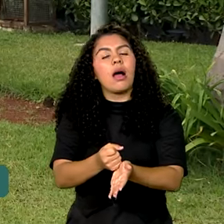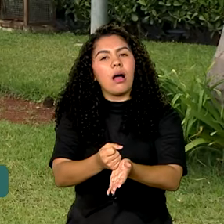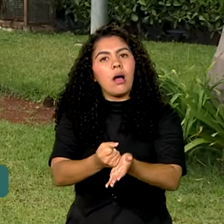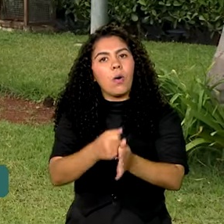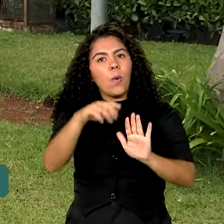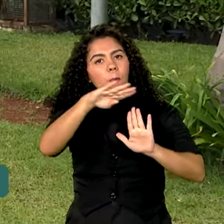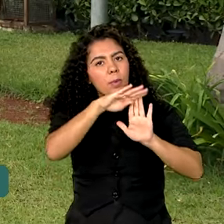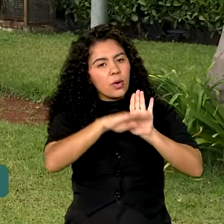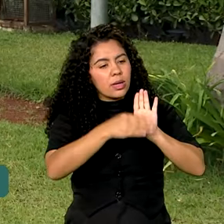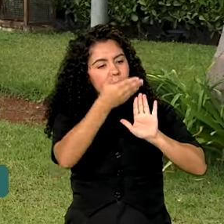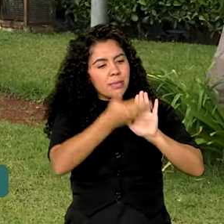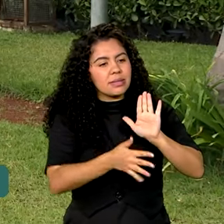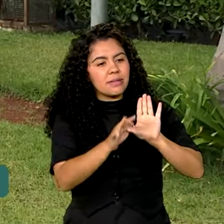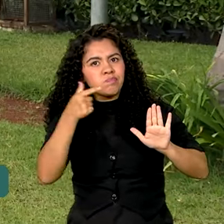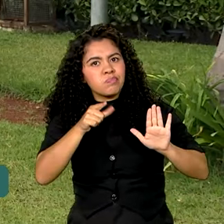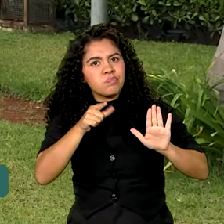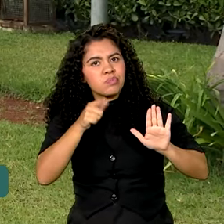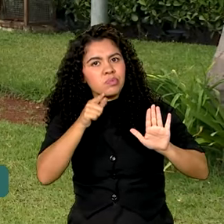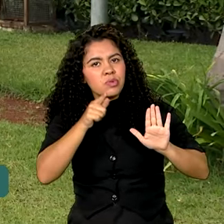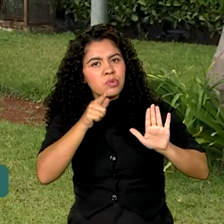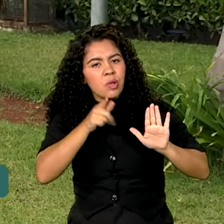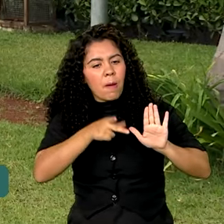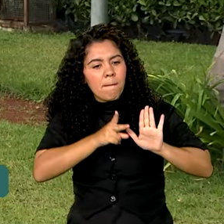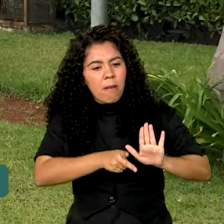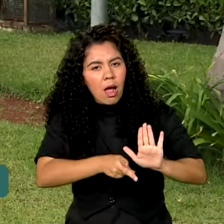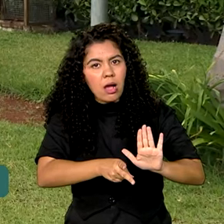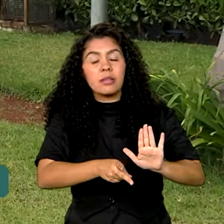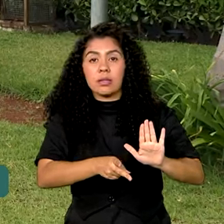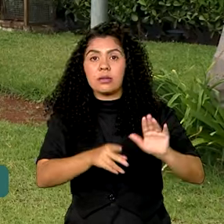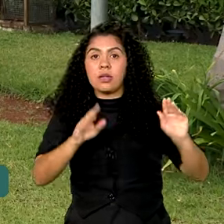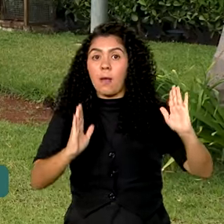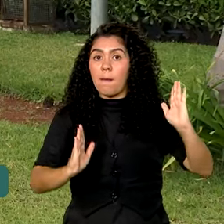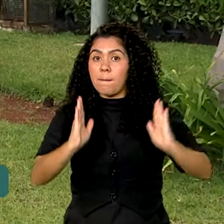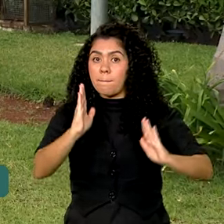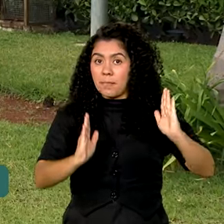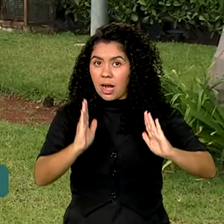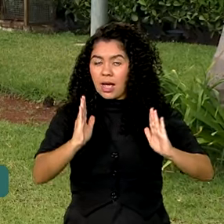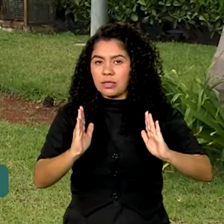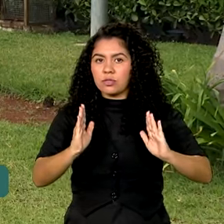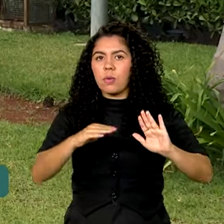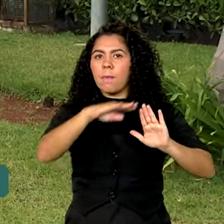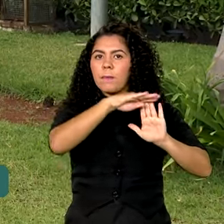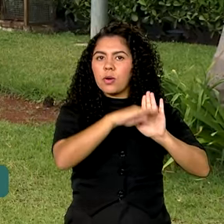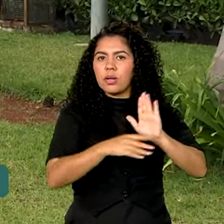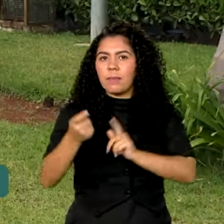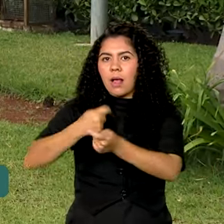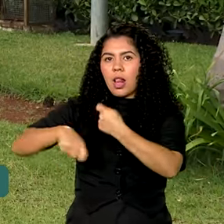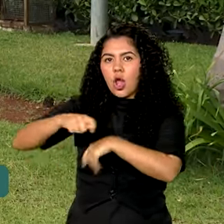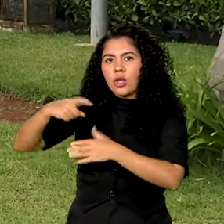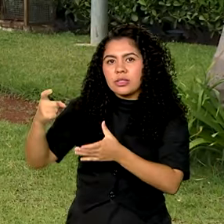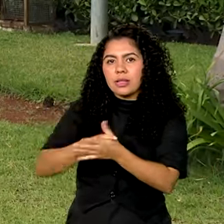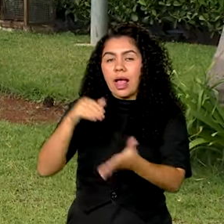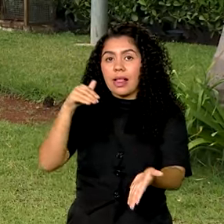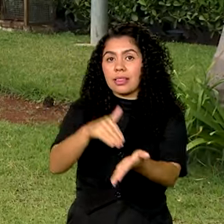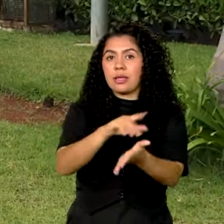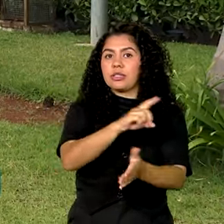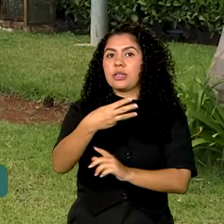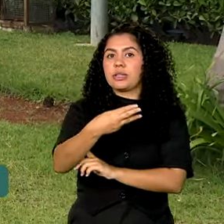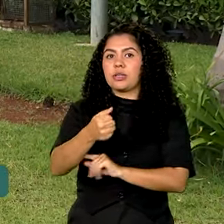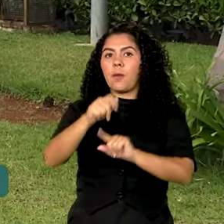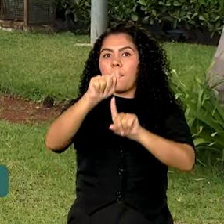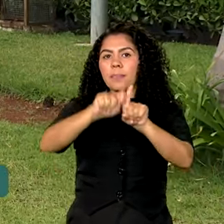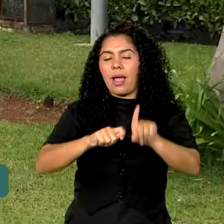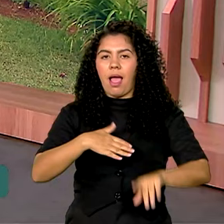sustentável. O prazo de um padrão do Desenrola FIES vai até o dia 31 de agosto.